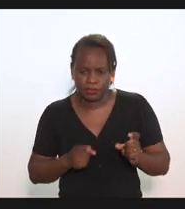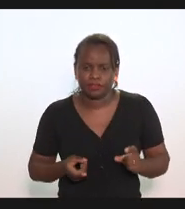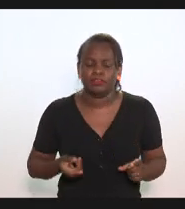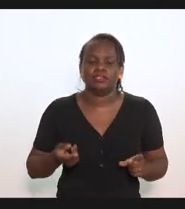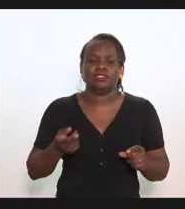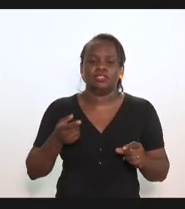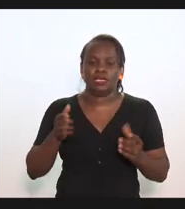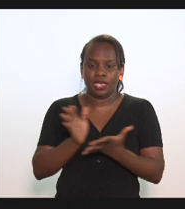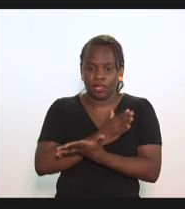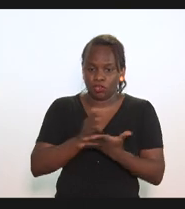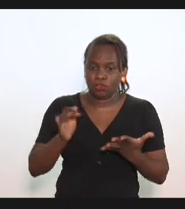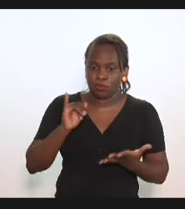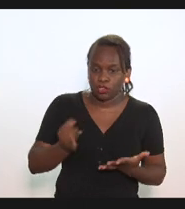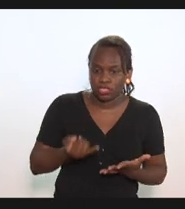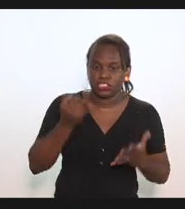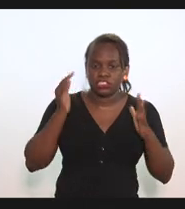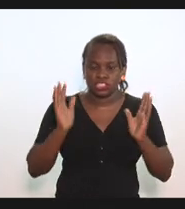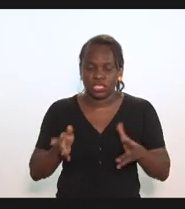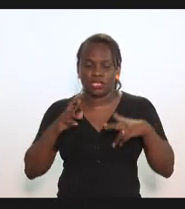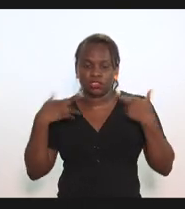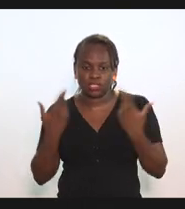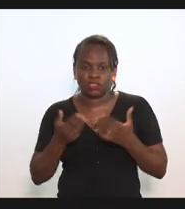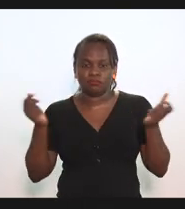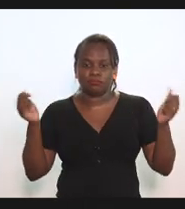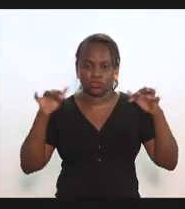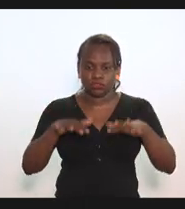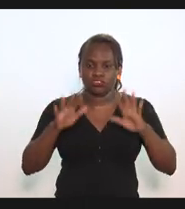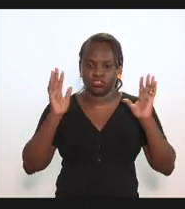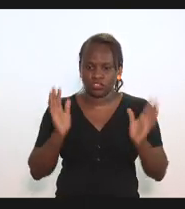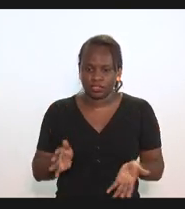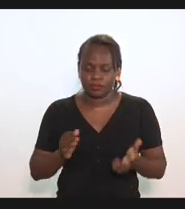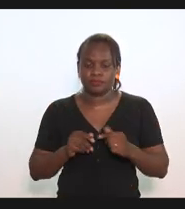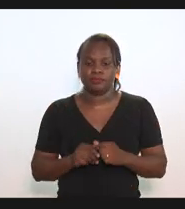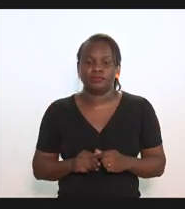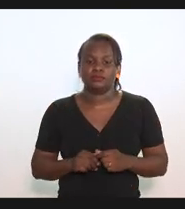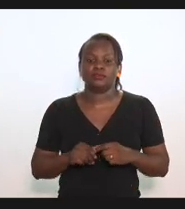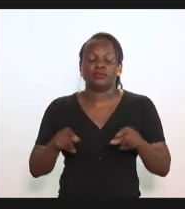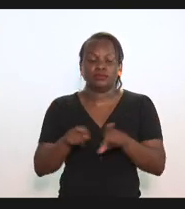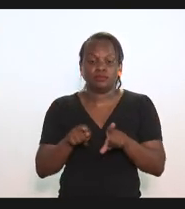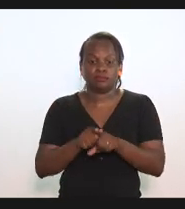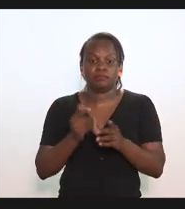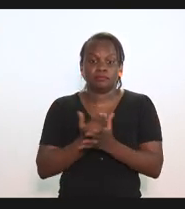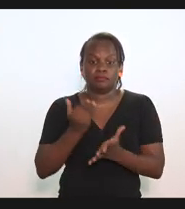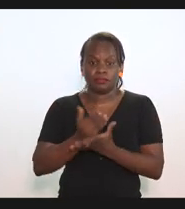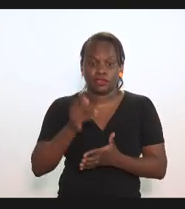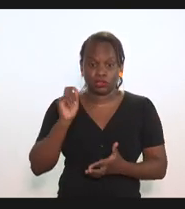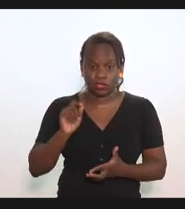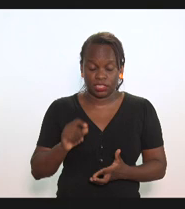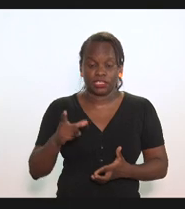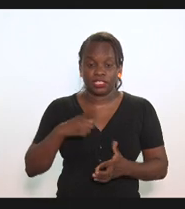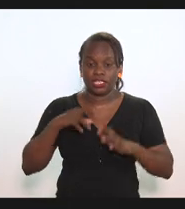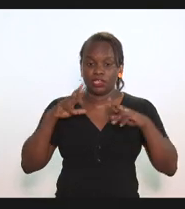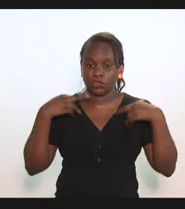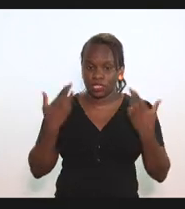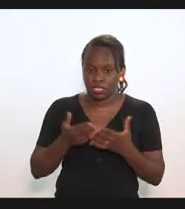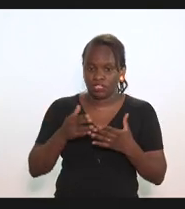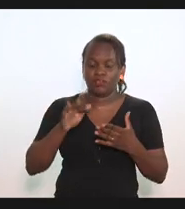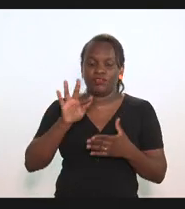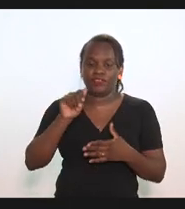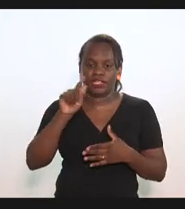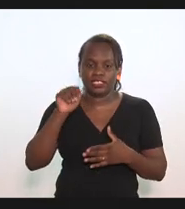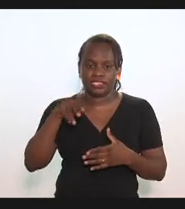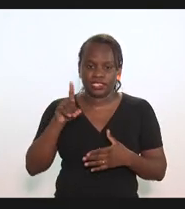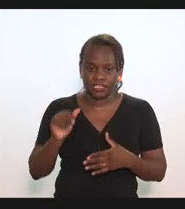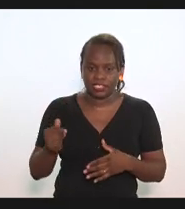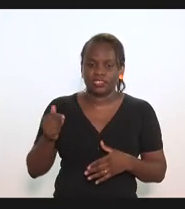em algumas oportunidades em algumas audiências públicas além disso tivemos reunião com a fazenda desde o